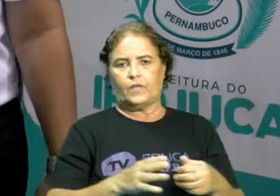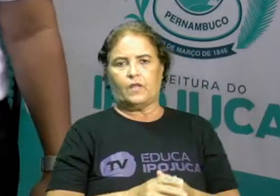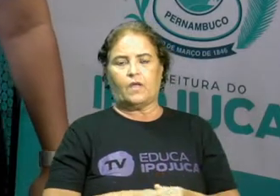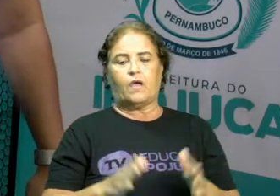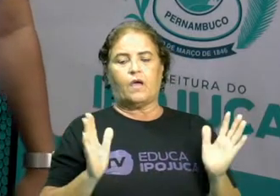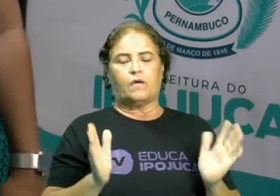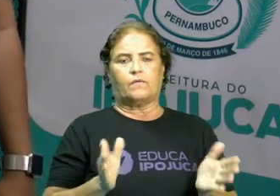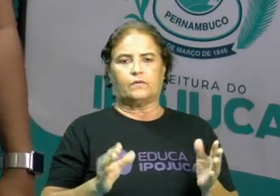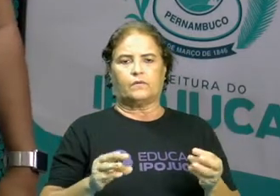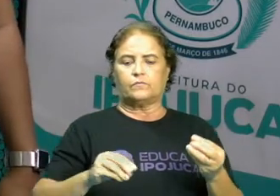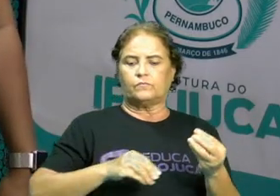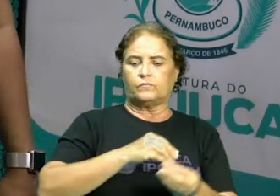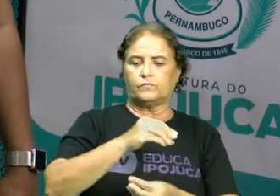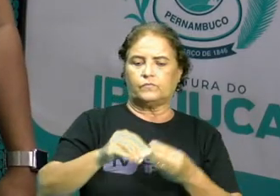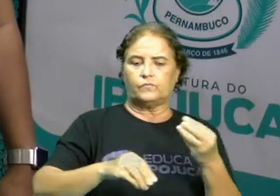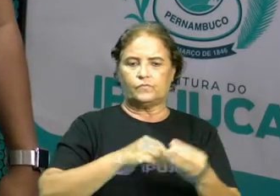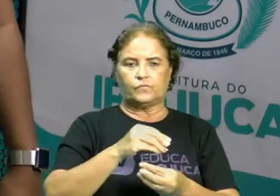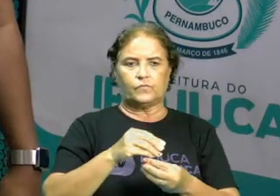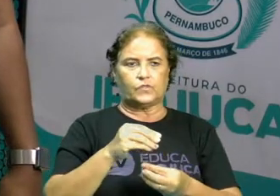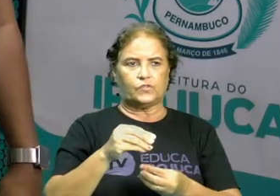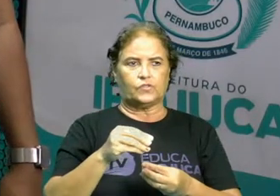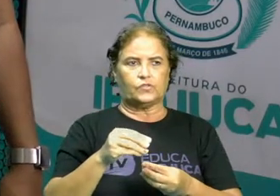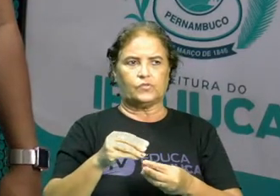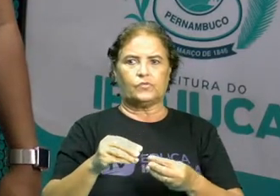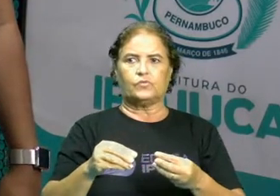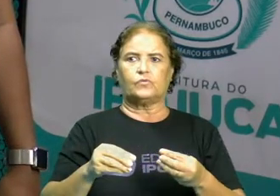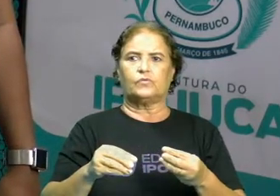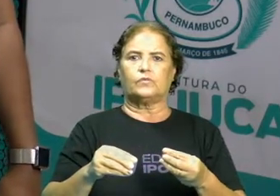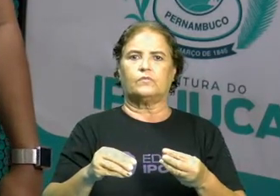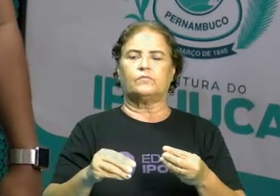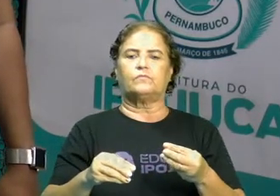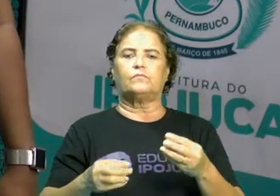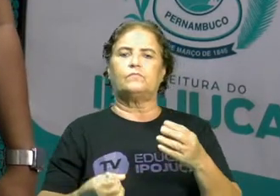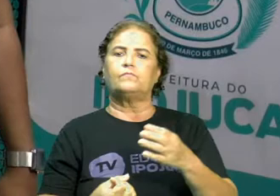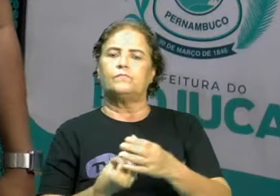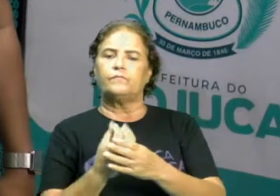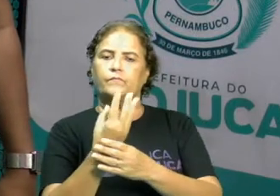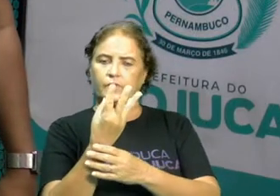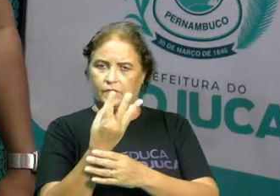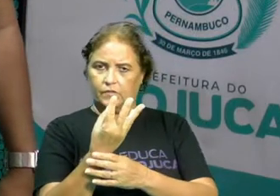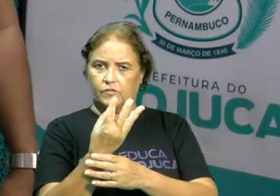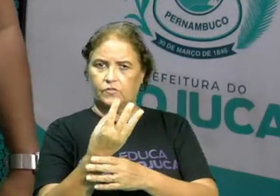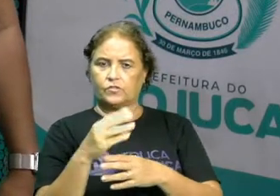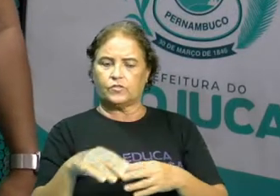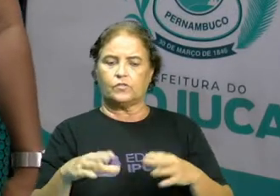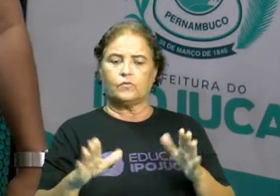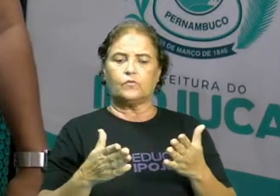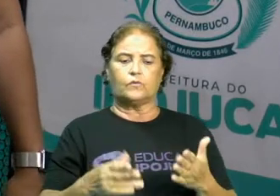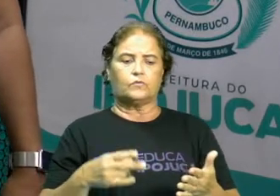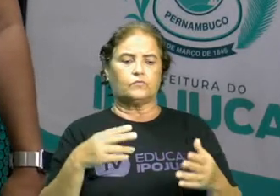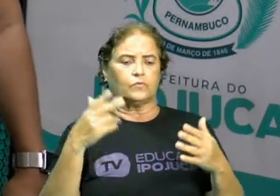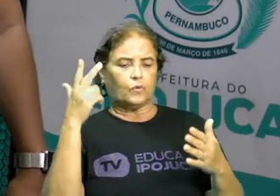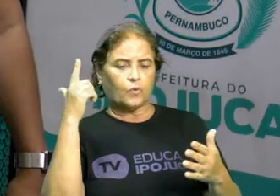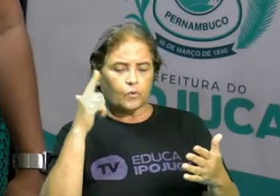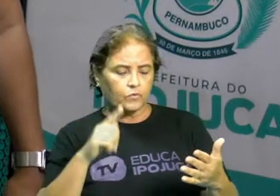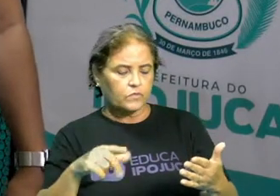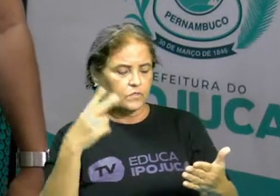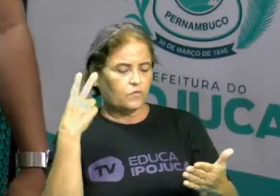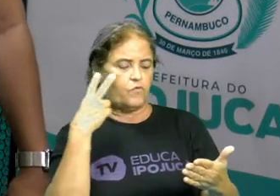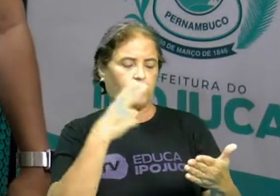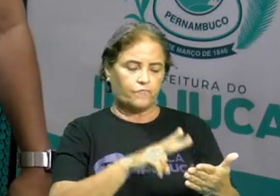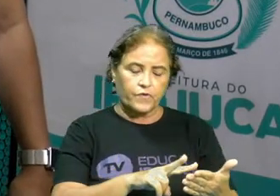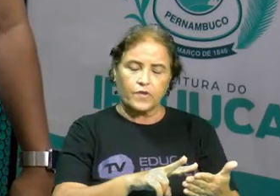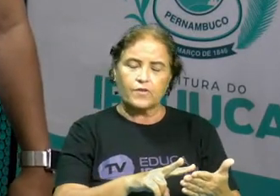quando ela tem pelo menos duas fases. Ou seja, eu consigo identificar, eu consigo ver as substâncias que fazem parte dela.